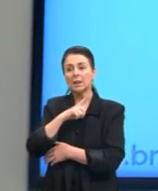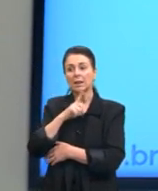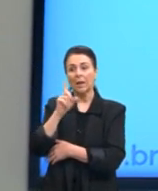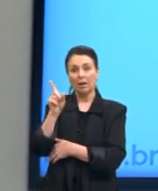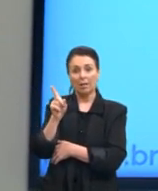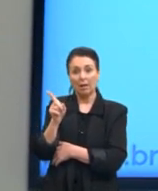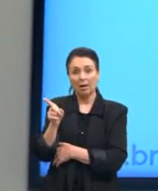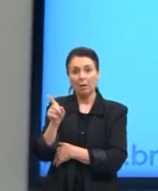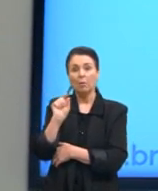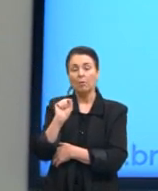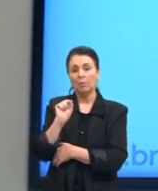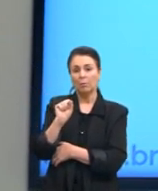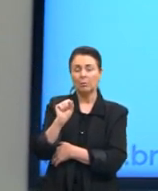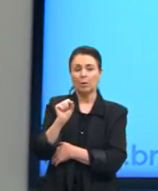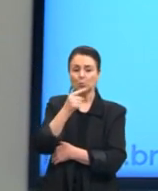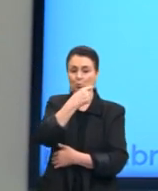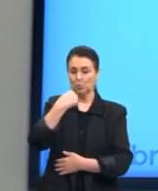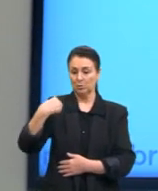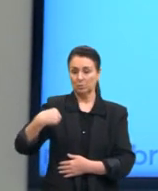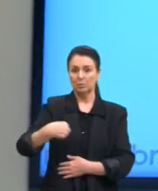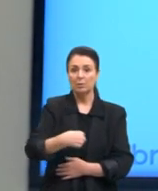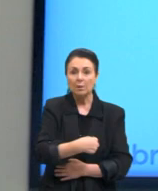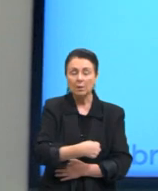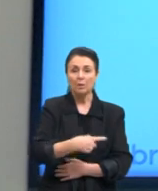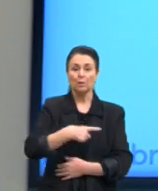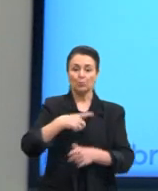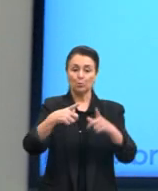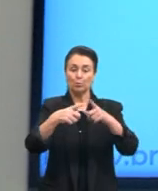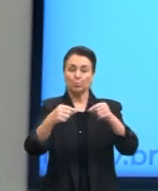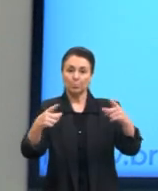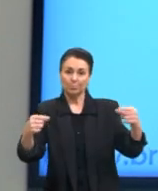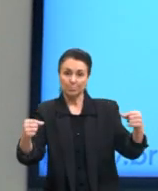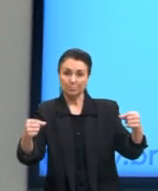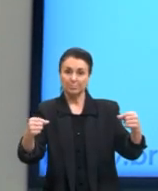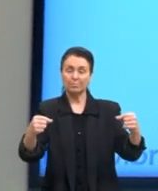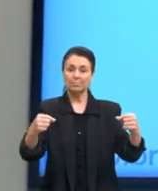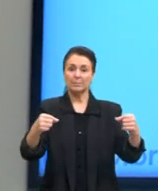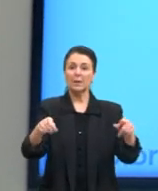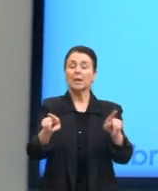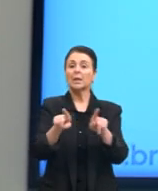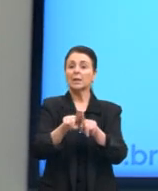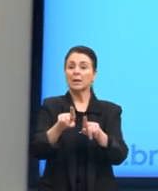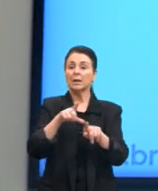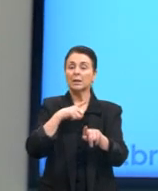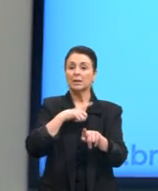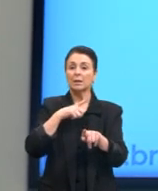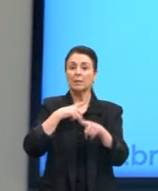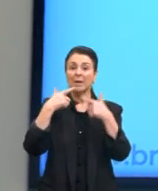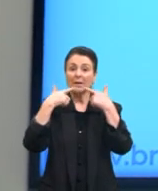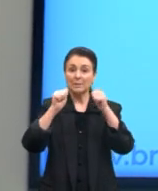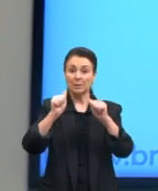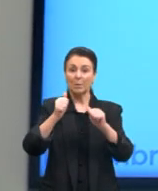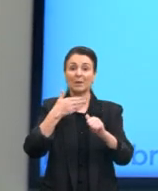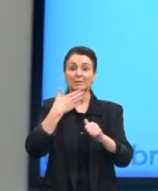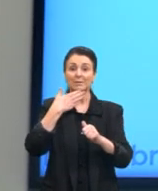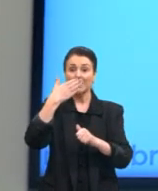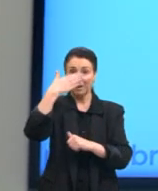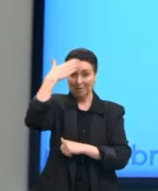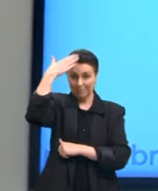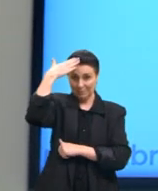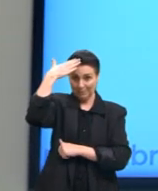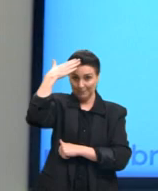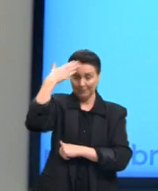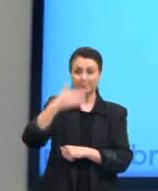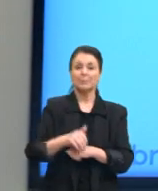chinês ali, gente tem o japonês. Aqui no meio, a gente tem as línguas árabes. Então, a gente